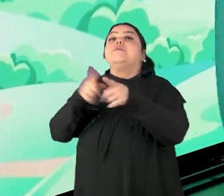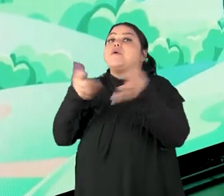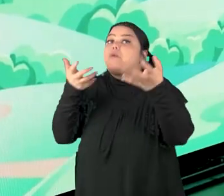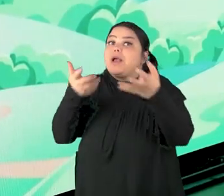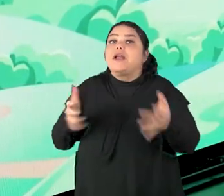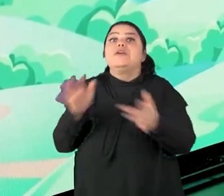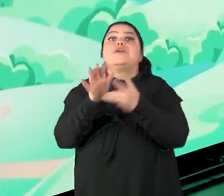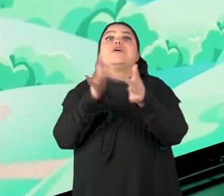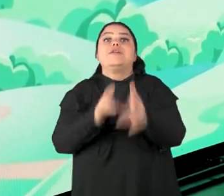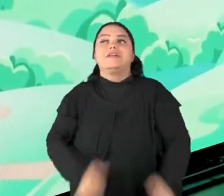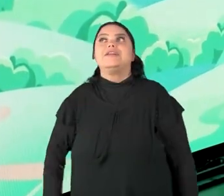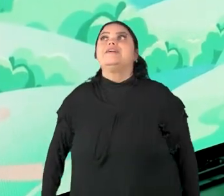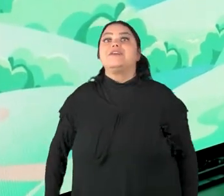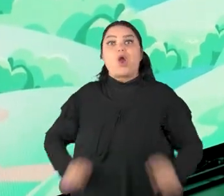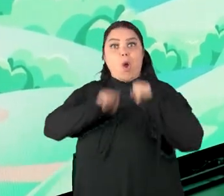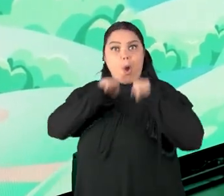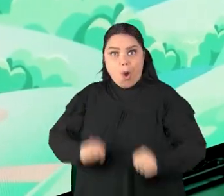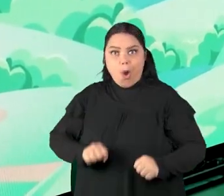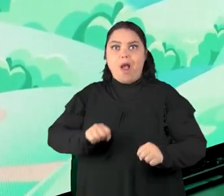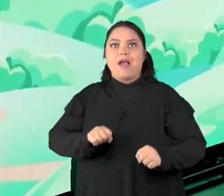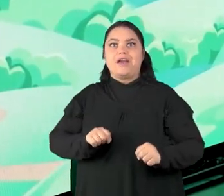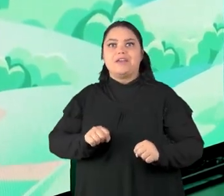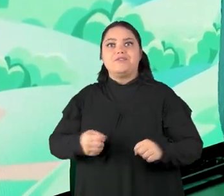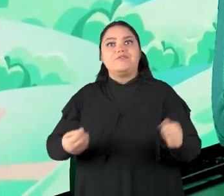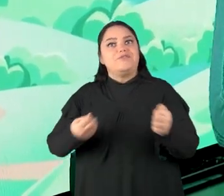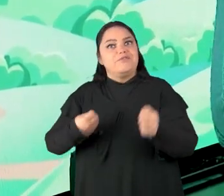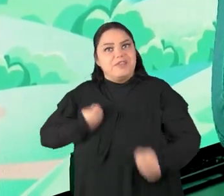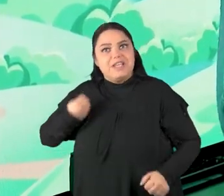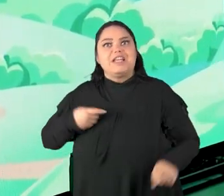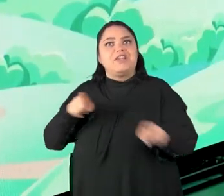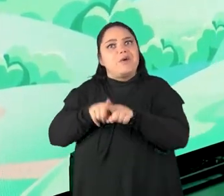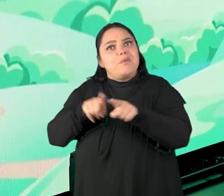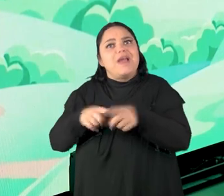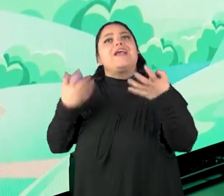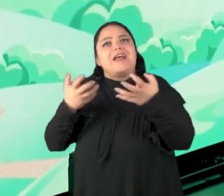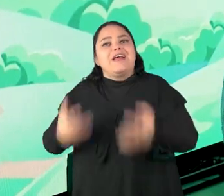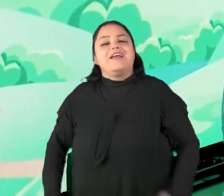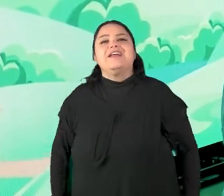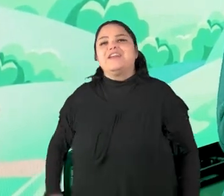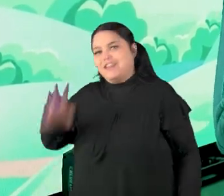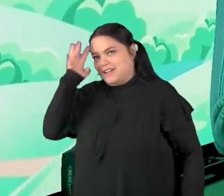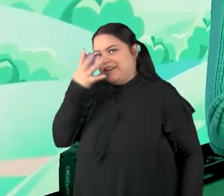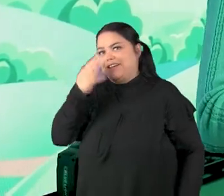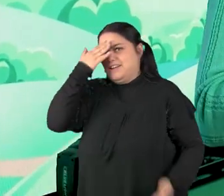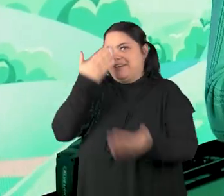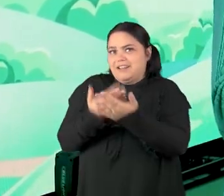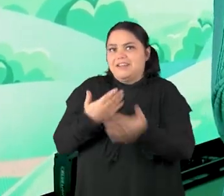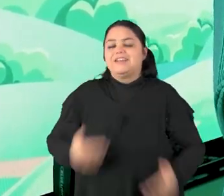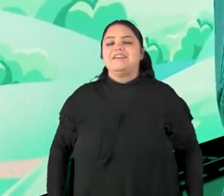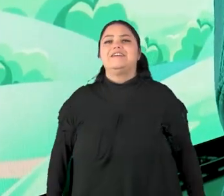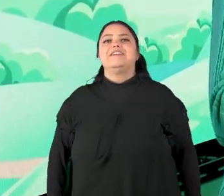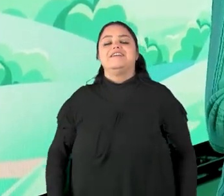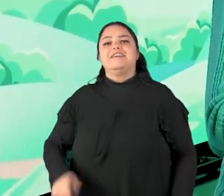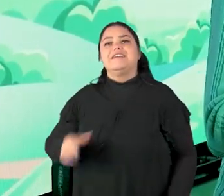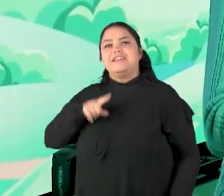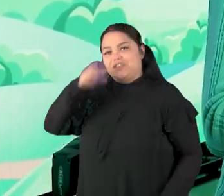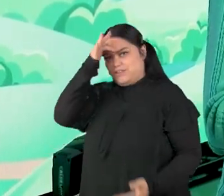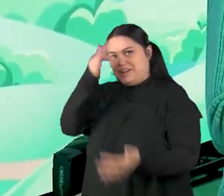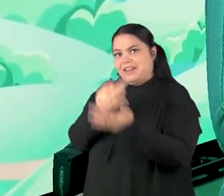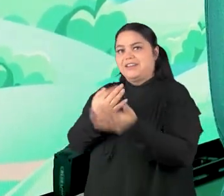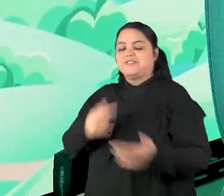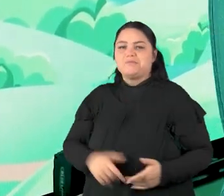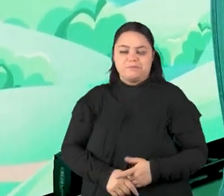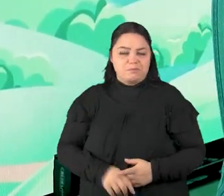vão ver que o Senhor pode estar na vida deles a partir do momento que eles decidem acreditar e decidem ter fé.